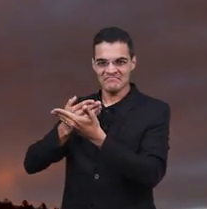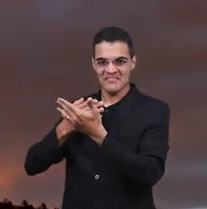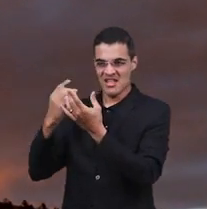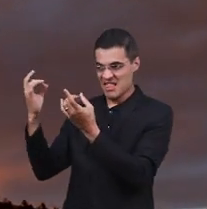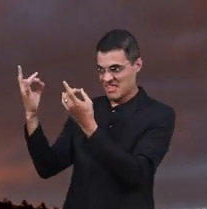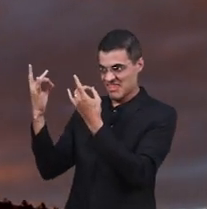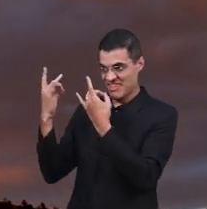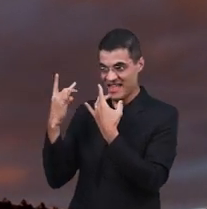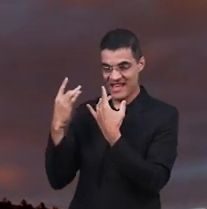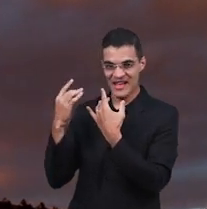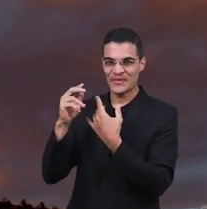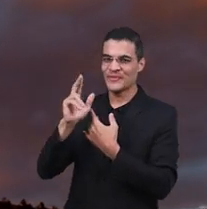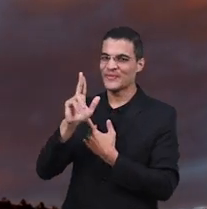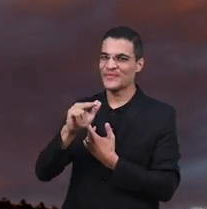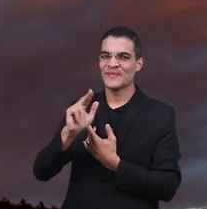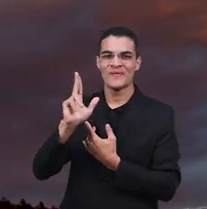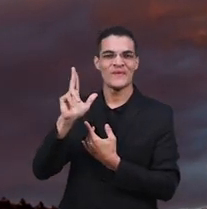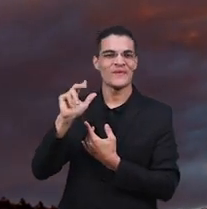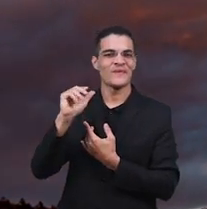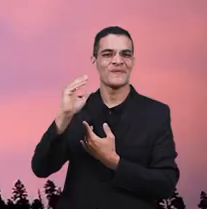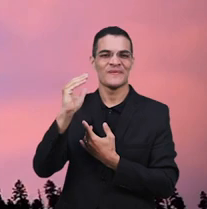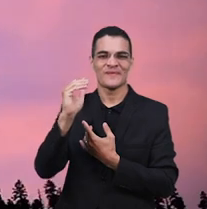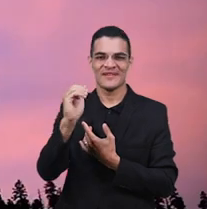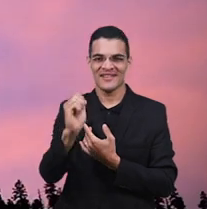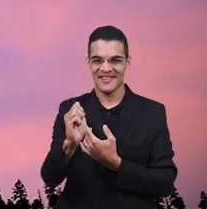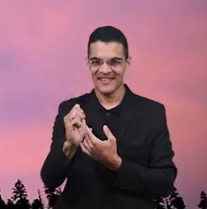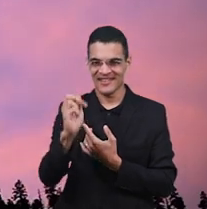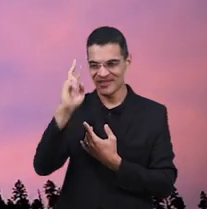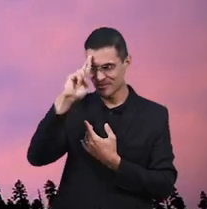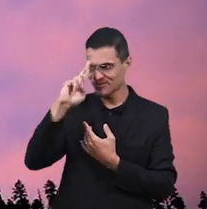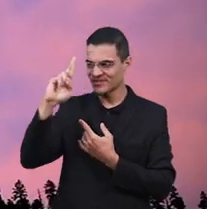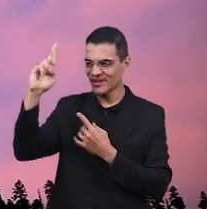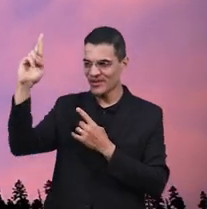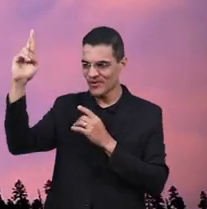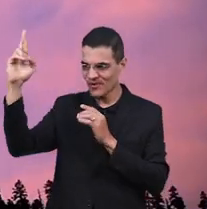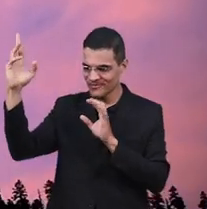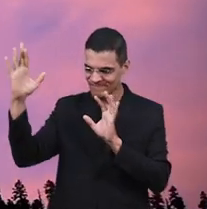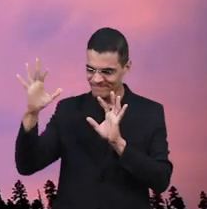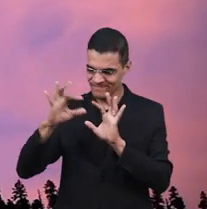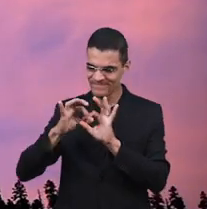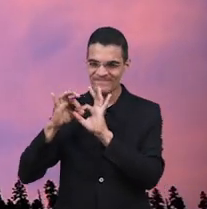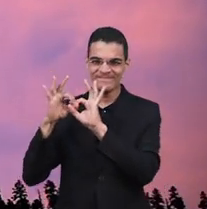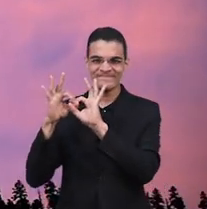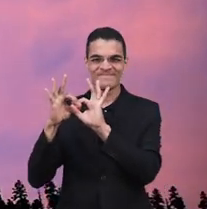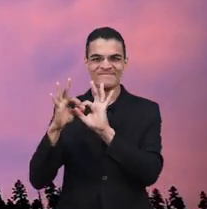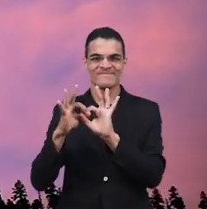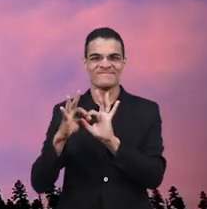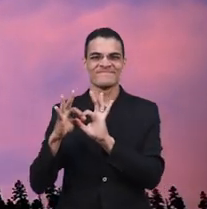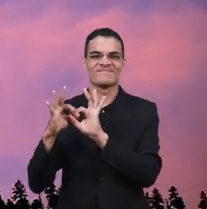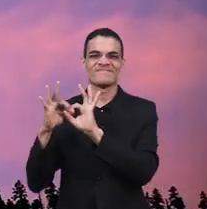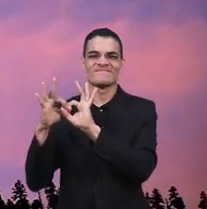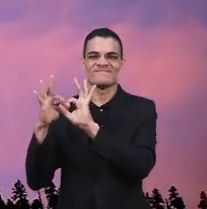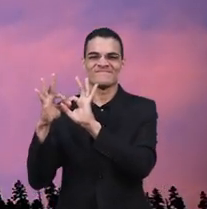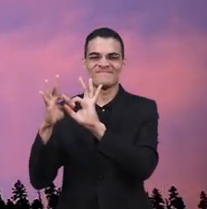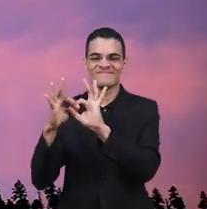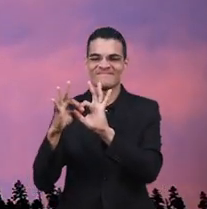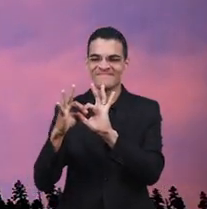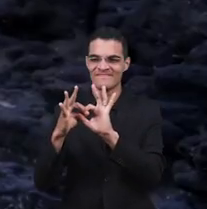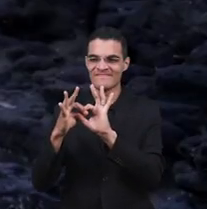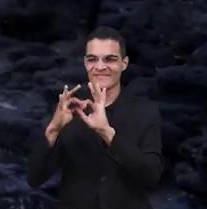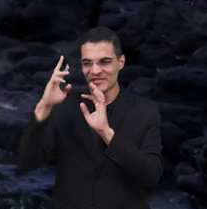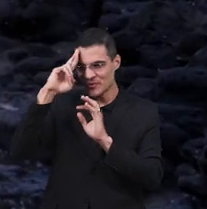meu imenso amor Não te deixarei Não te